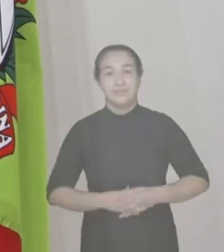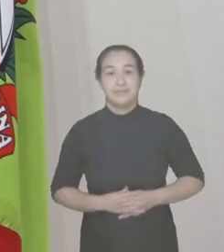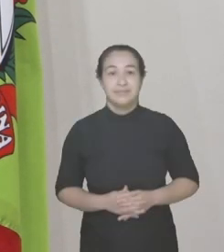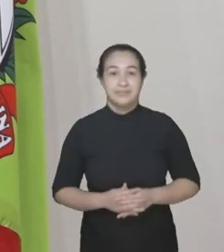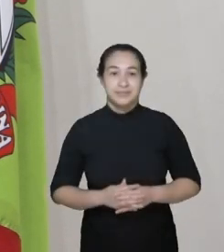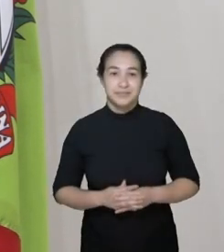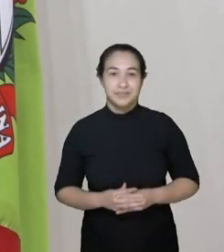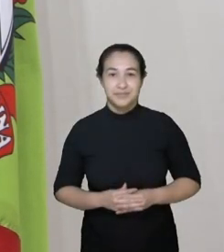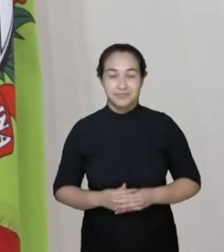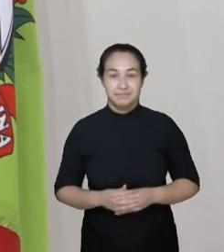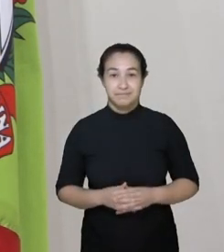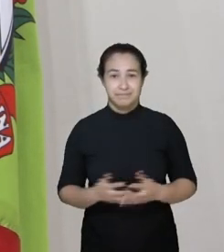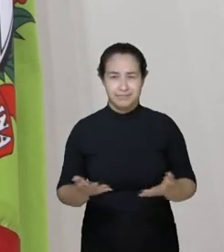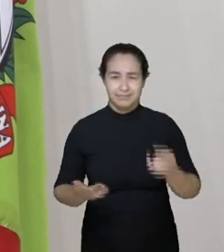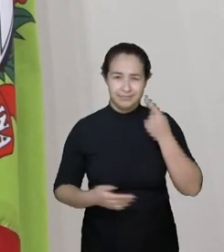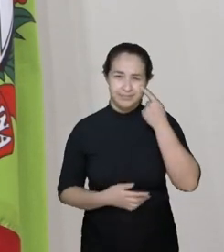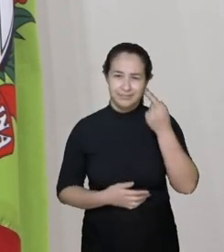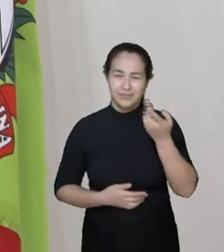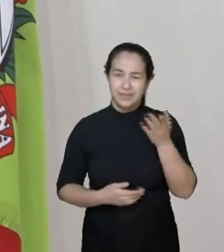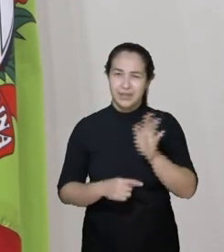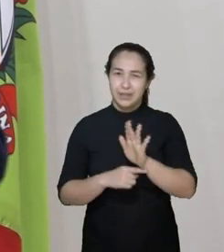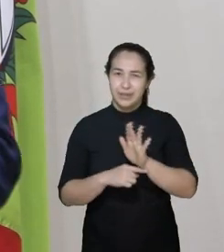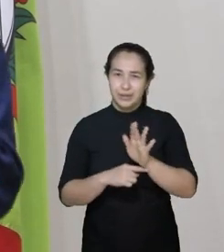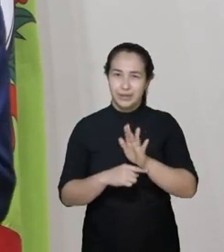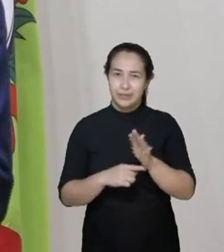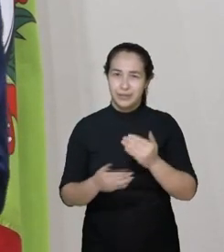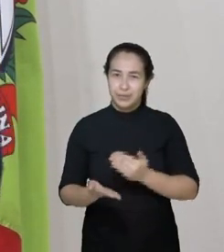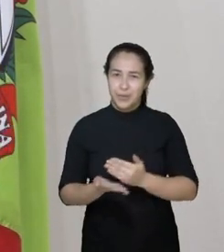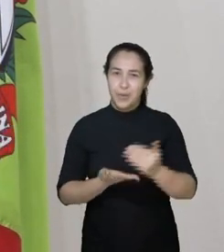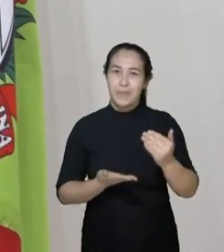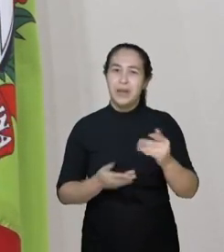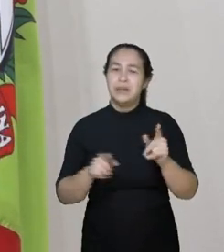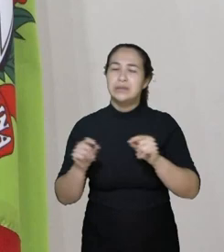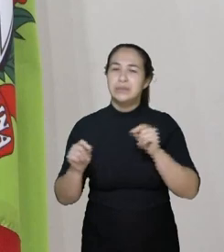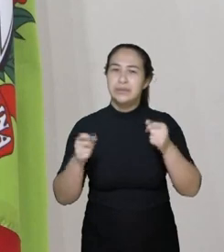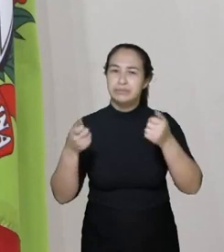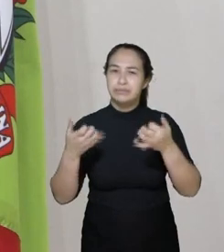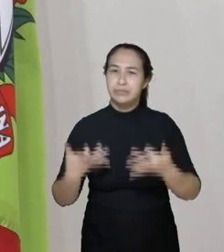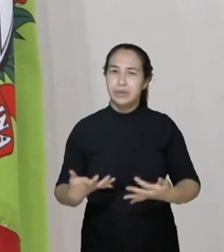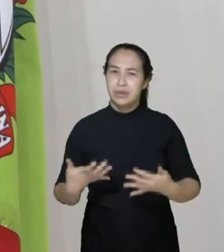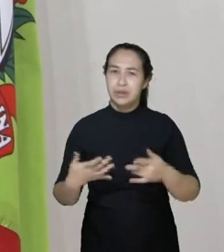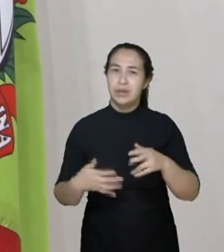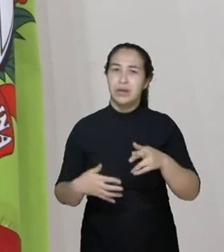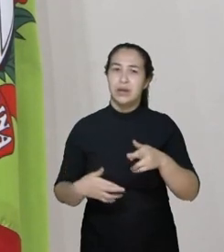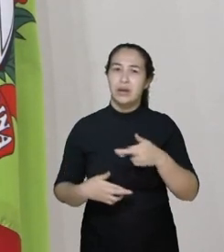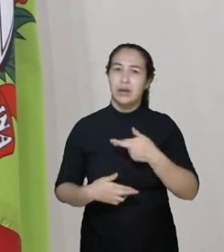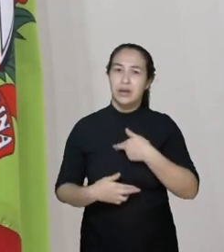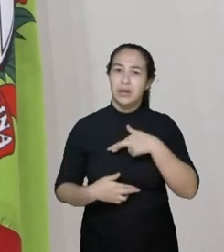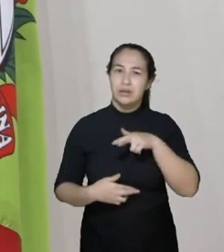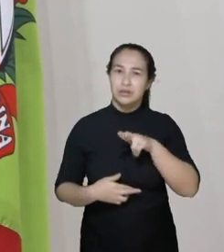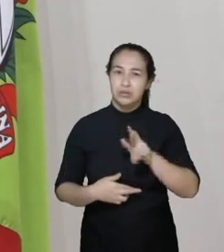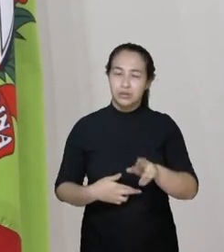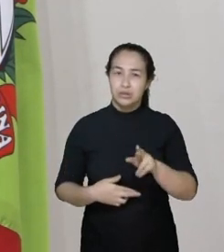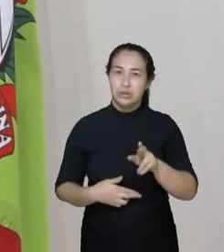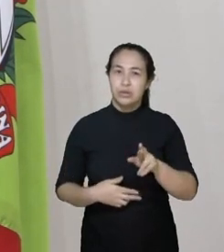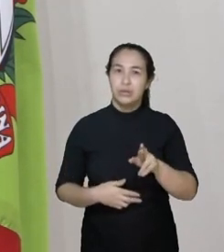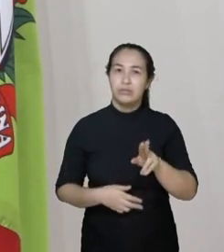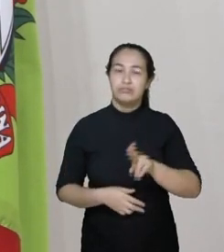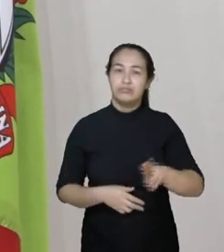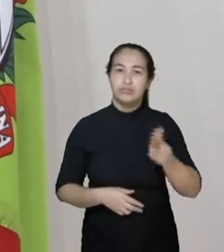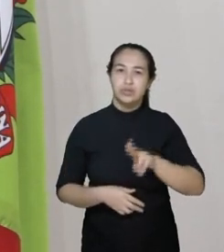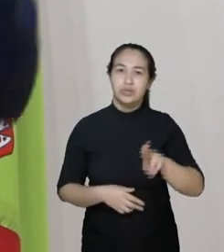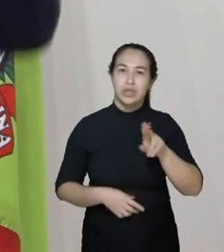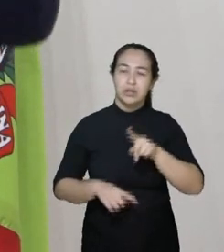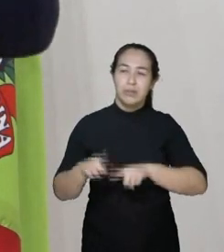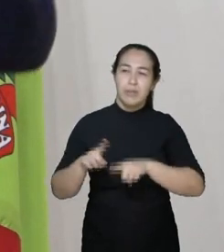Então, vocês olhem como eles abrem o vídeo dizendo que a religiosidade está sendo usada para manipular